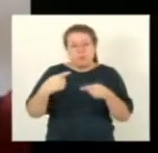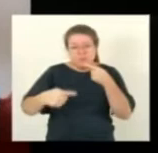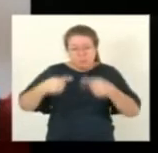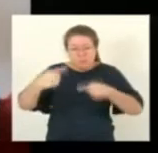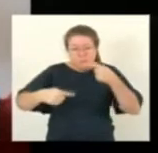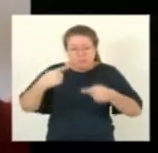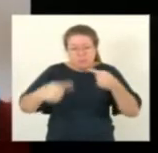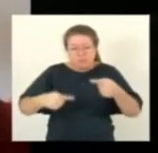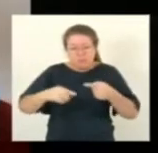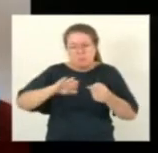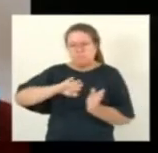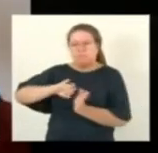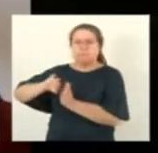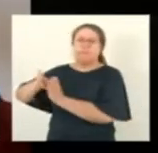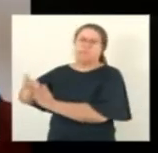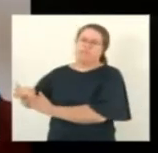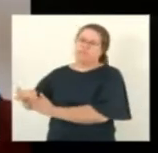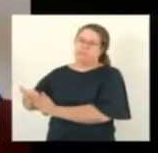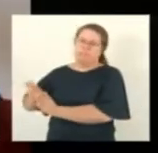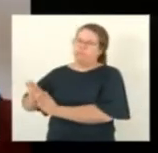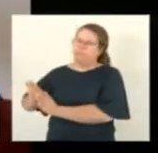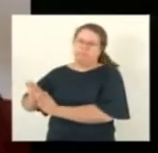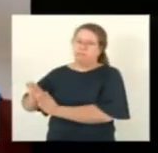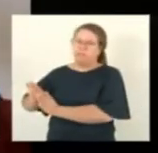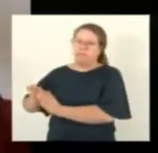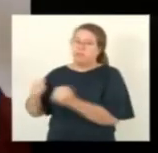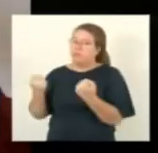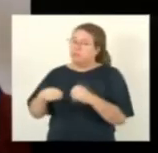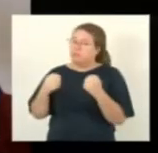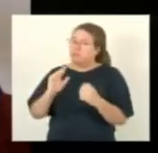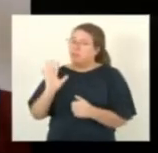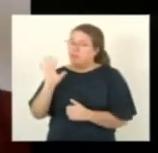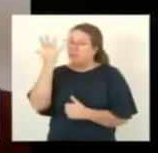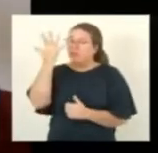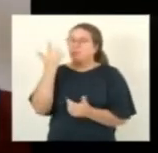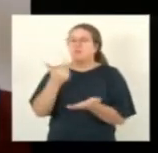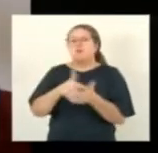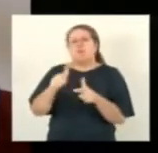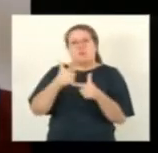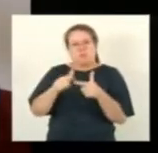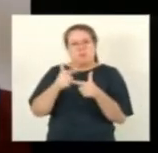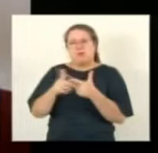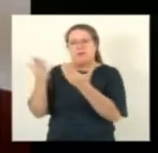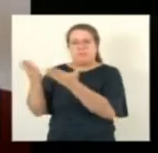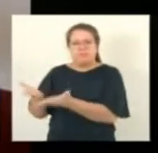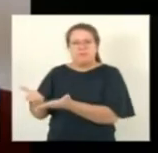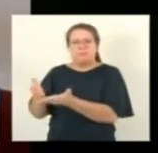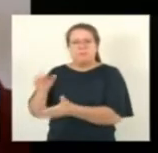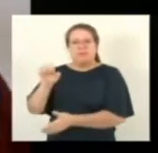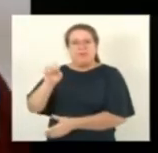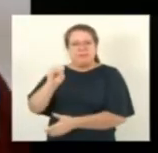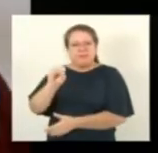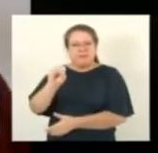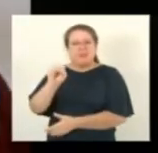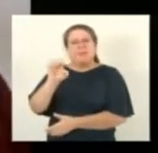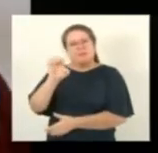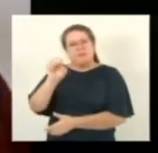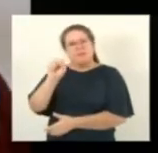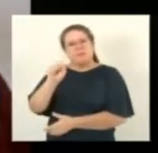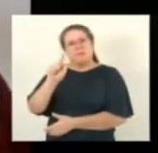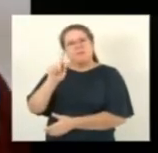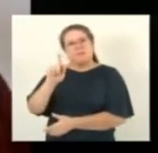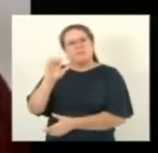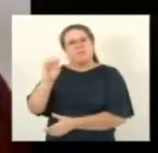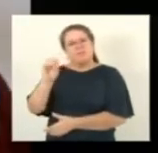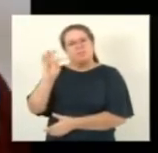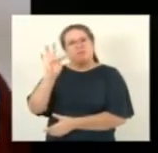político com o vereador Valmir Santiago, ele está representando o que tem de mais importante para o povo de Iguaçuí,